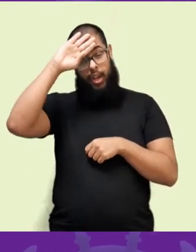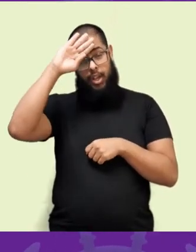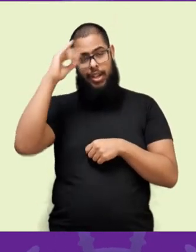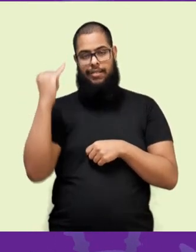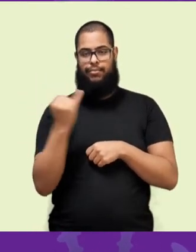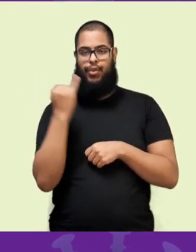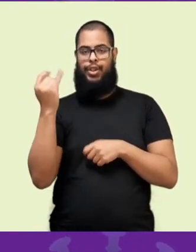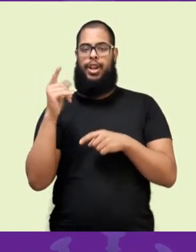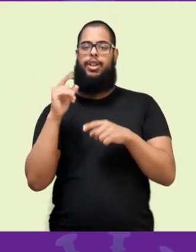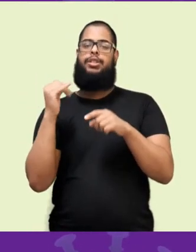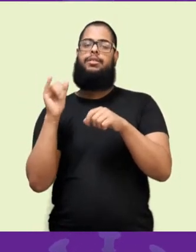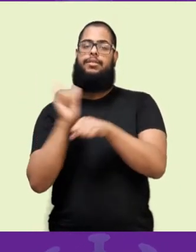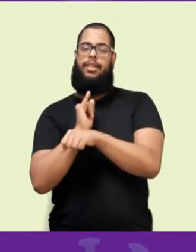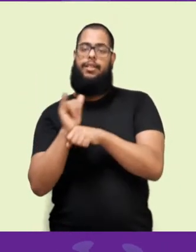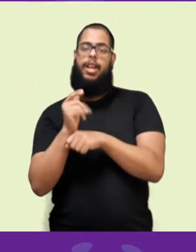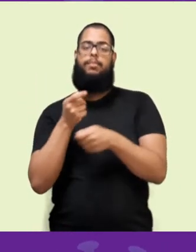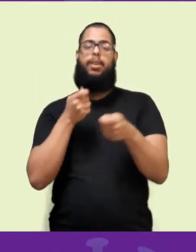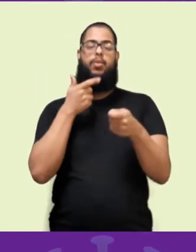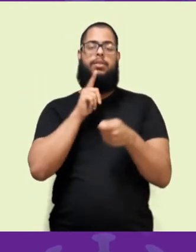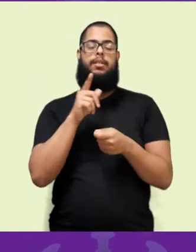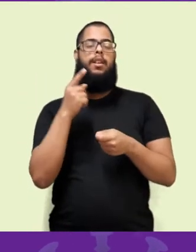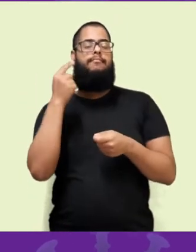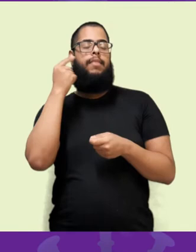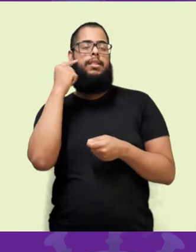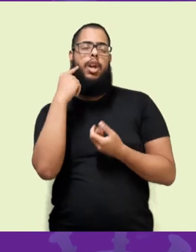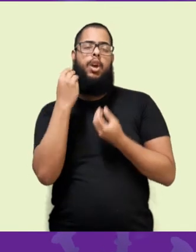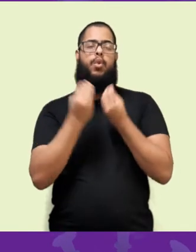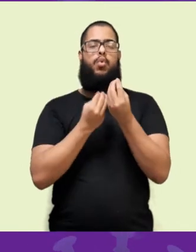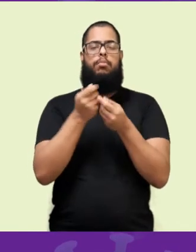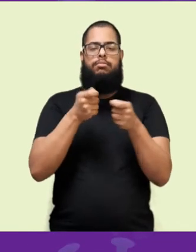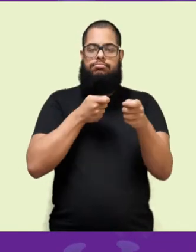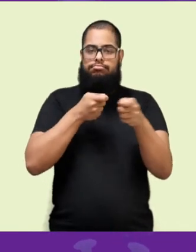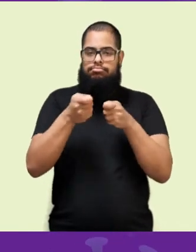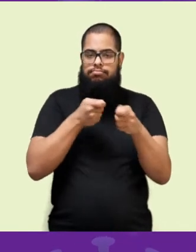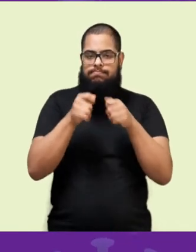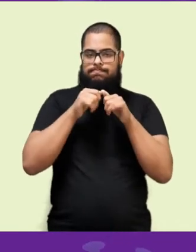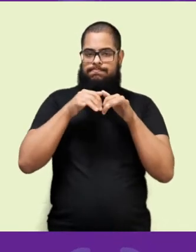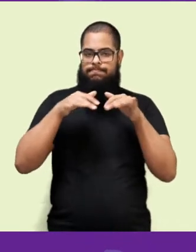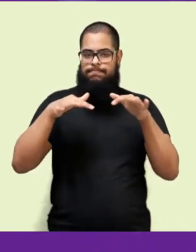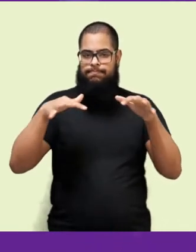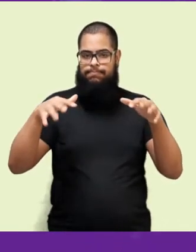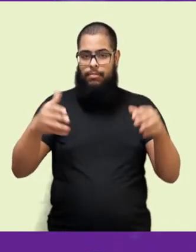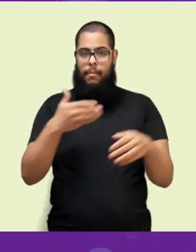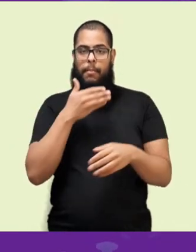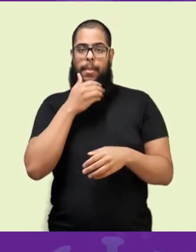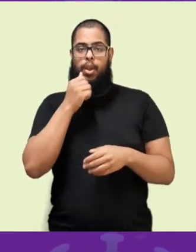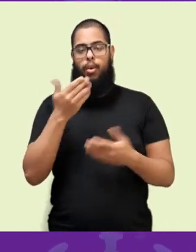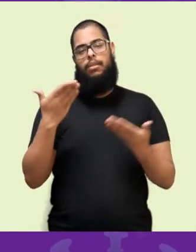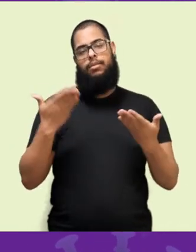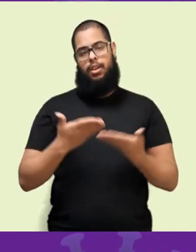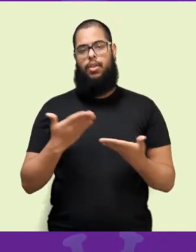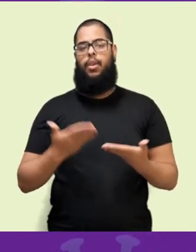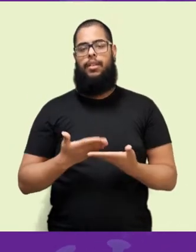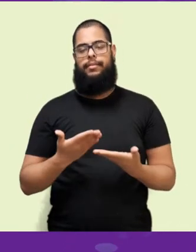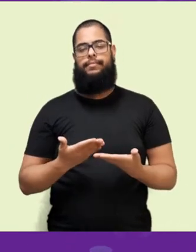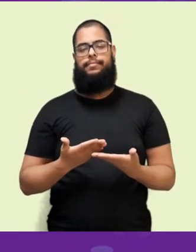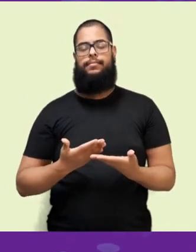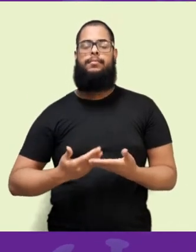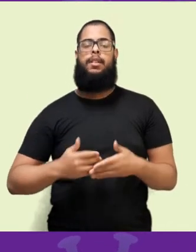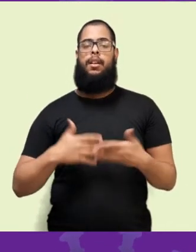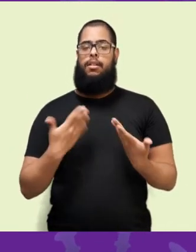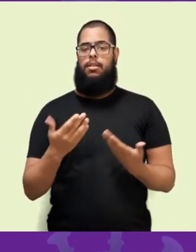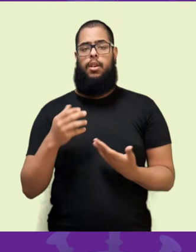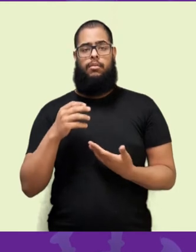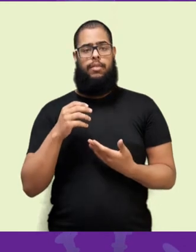seria estratégico para a gente traçar maneiras de controlar a epidemia muito melhores do que a que nós temos adotado